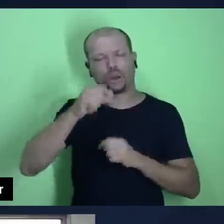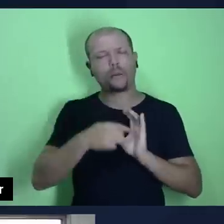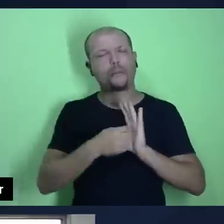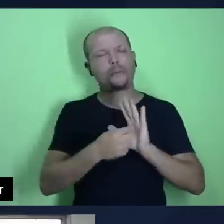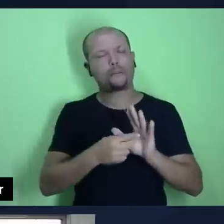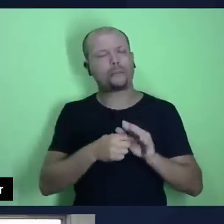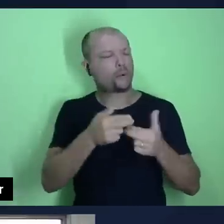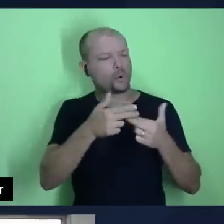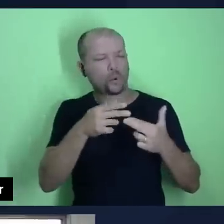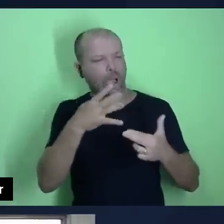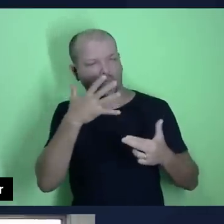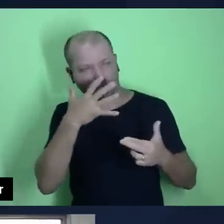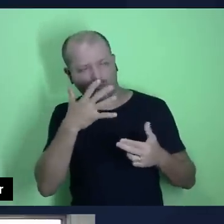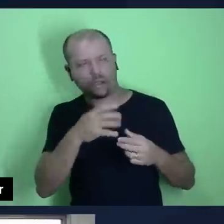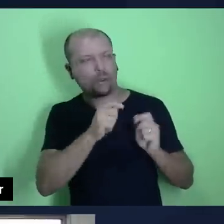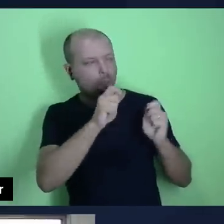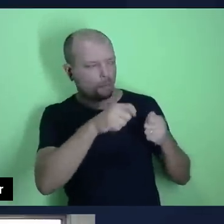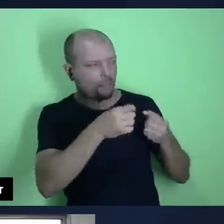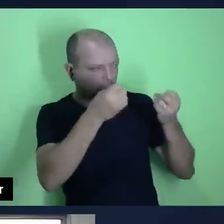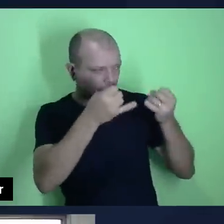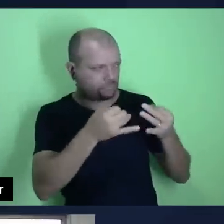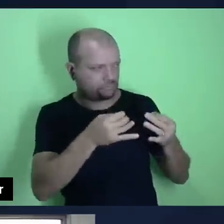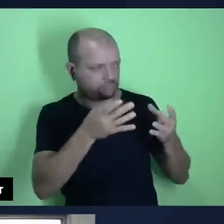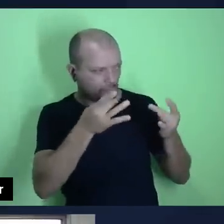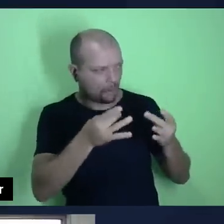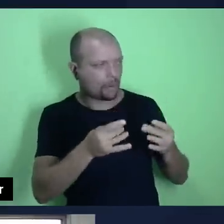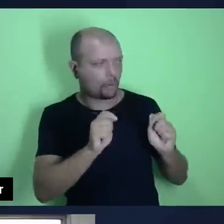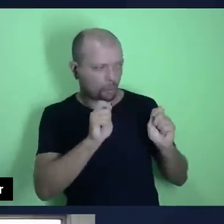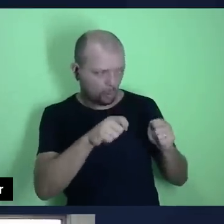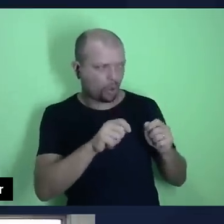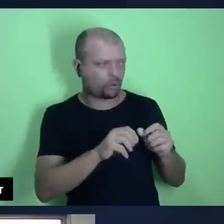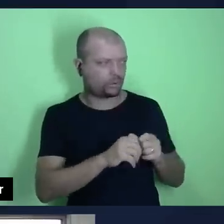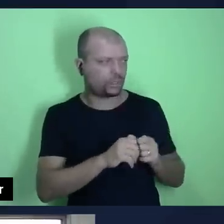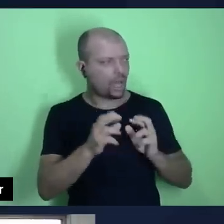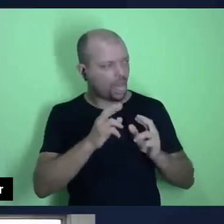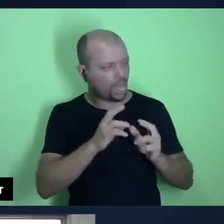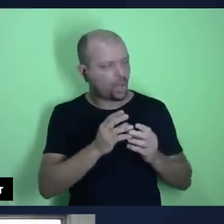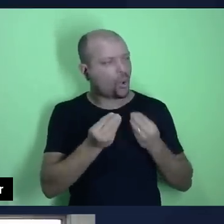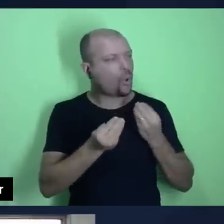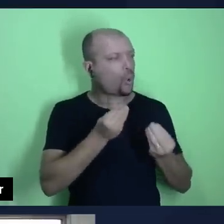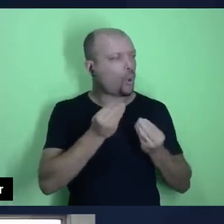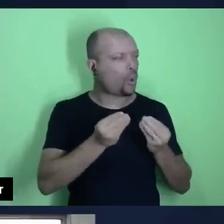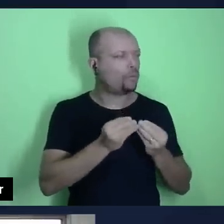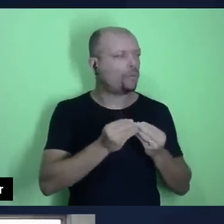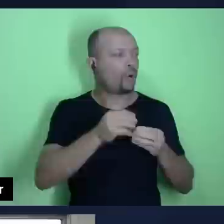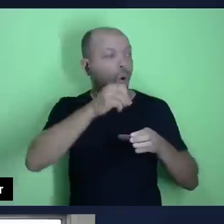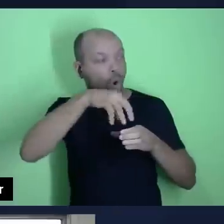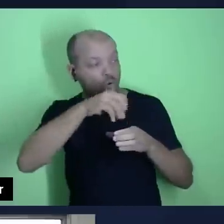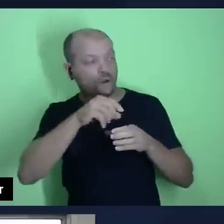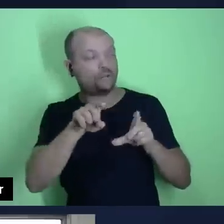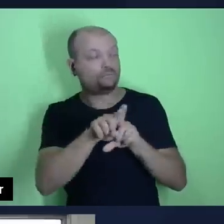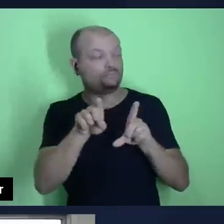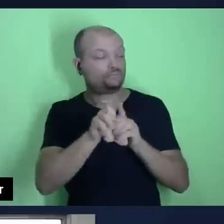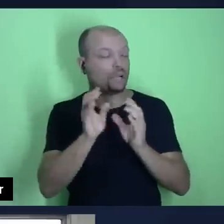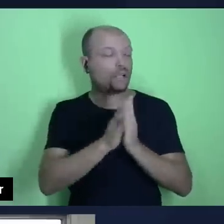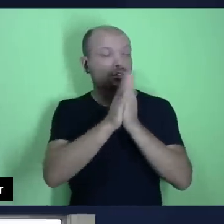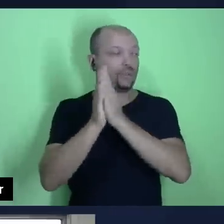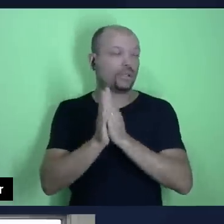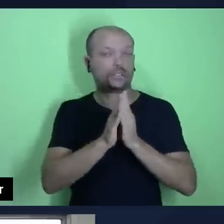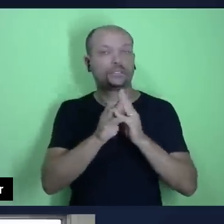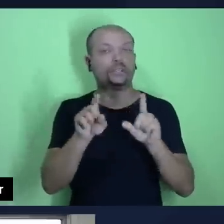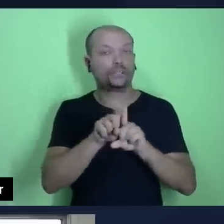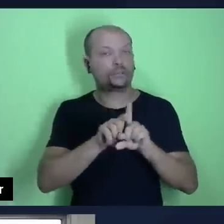interessantes. Se você puder depois também de falar da relação das ofertas com a adoração, puder entrar na lição de quarta-feira sobre